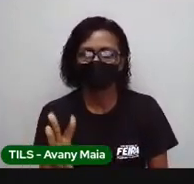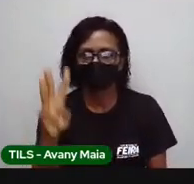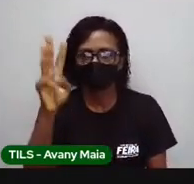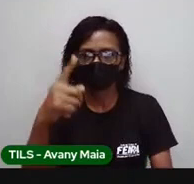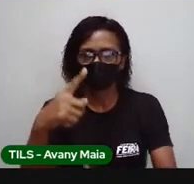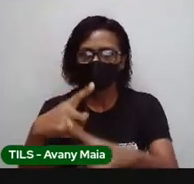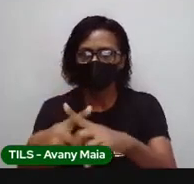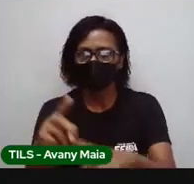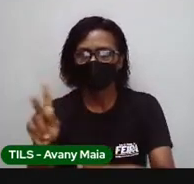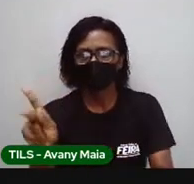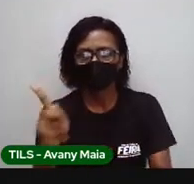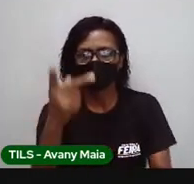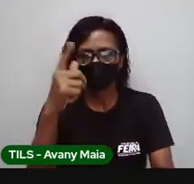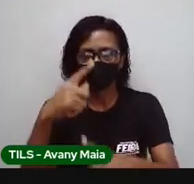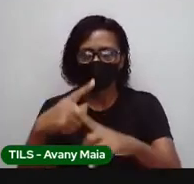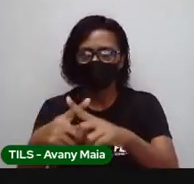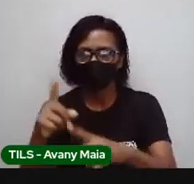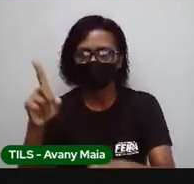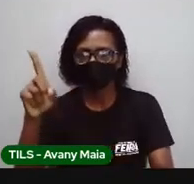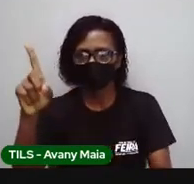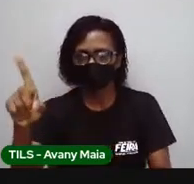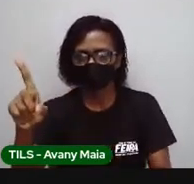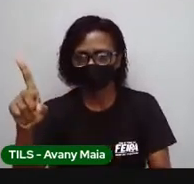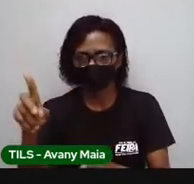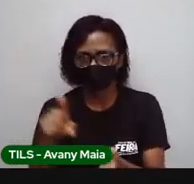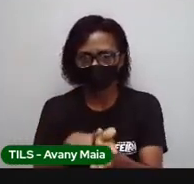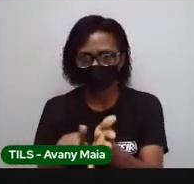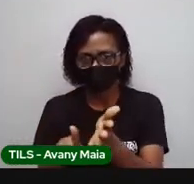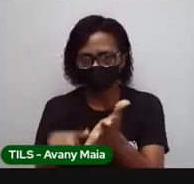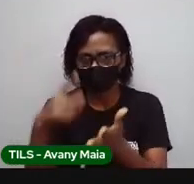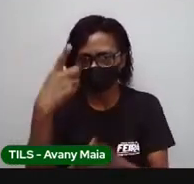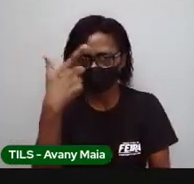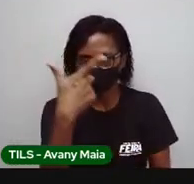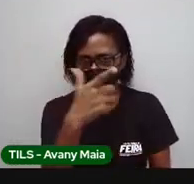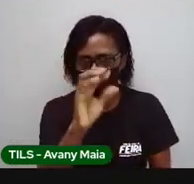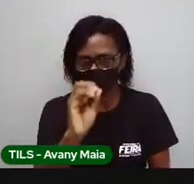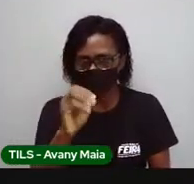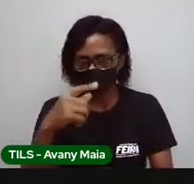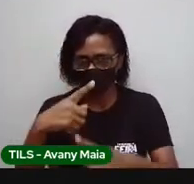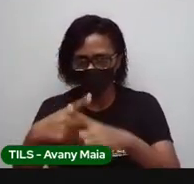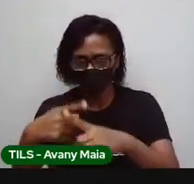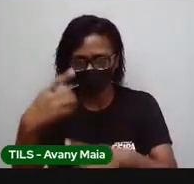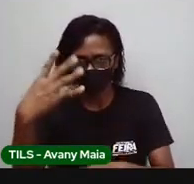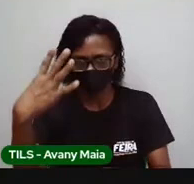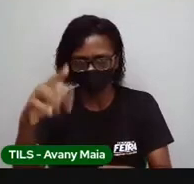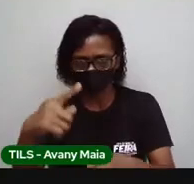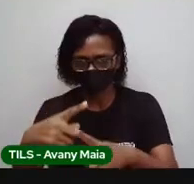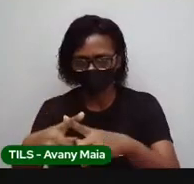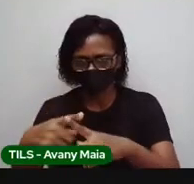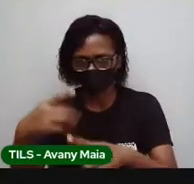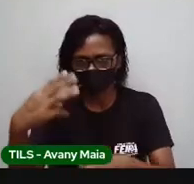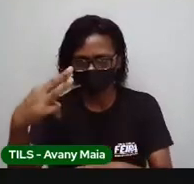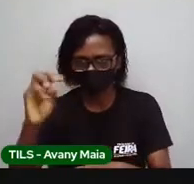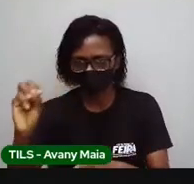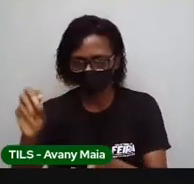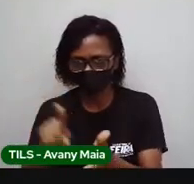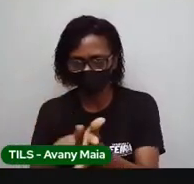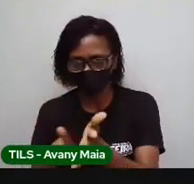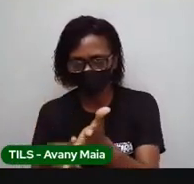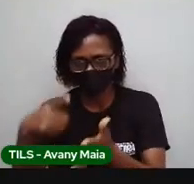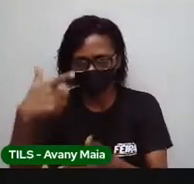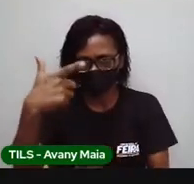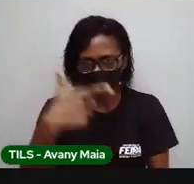analisar sobre a situação. Então, multiplicando aqui, ó, o 20, que é a potência, que é o W,